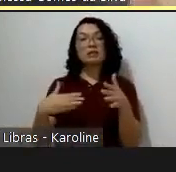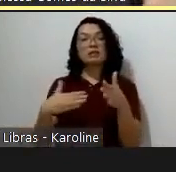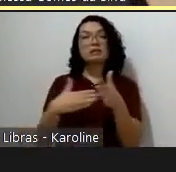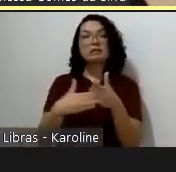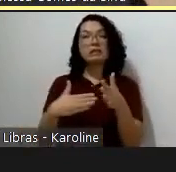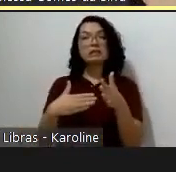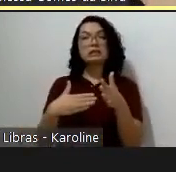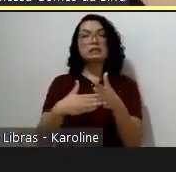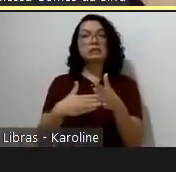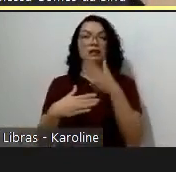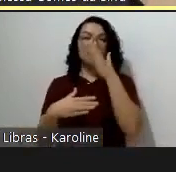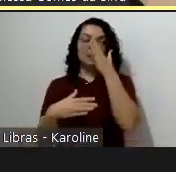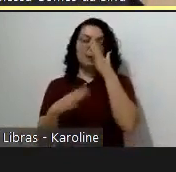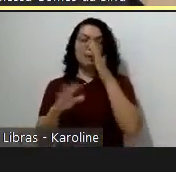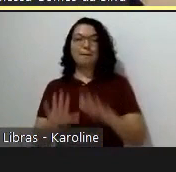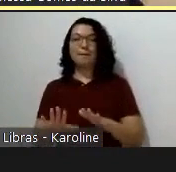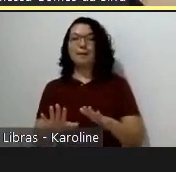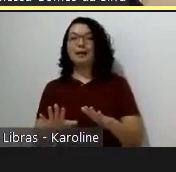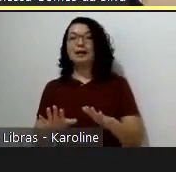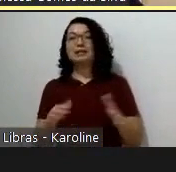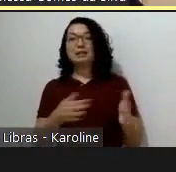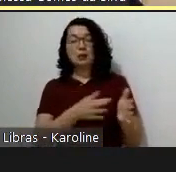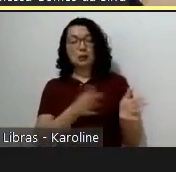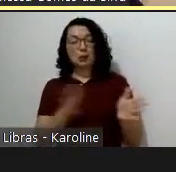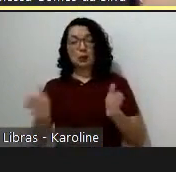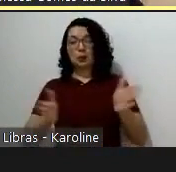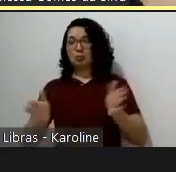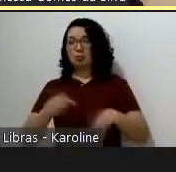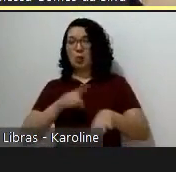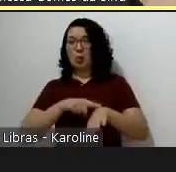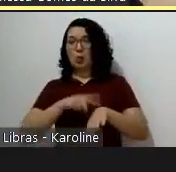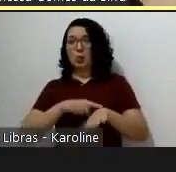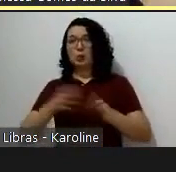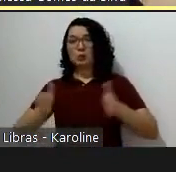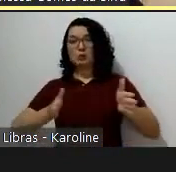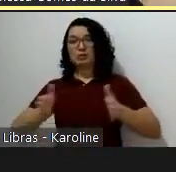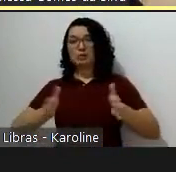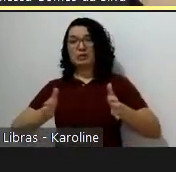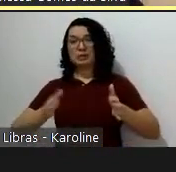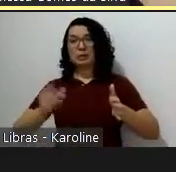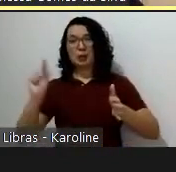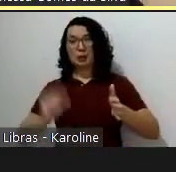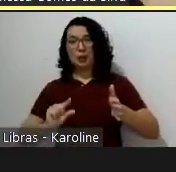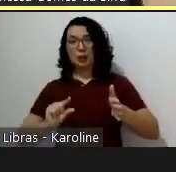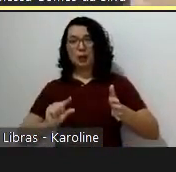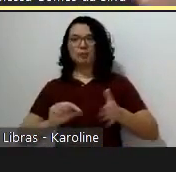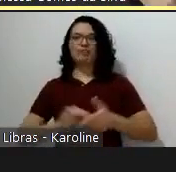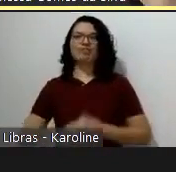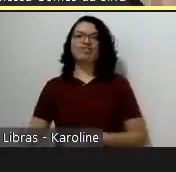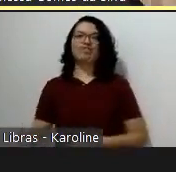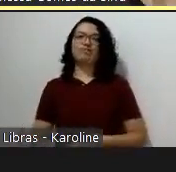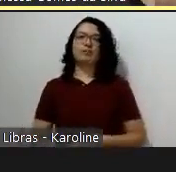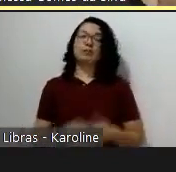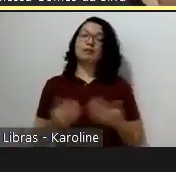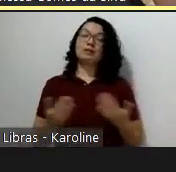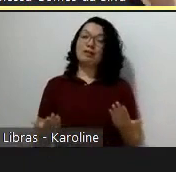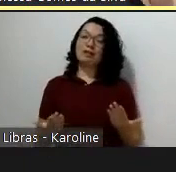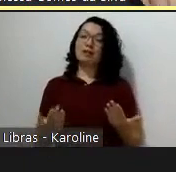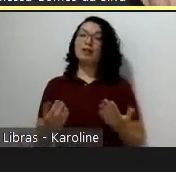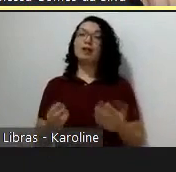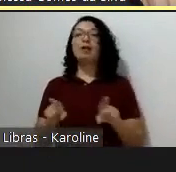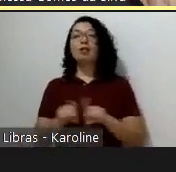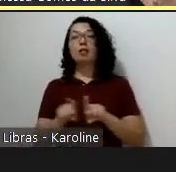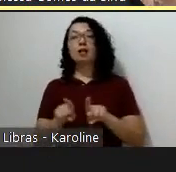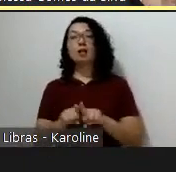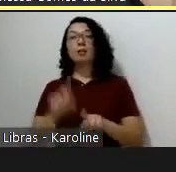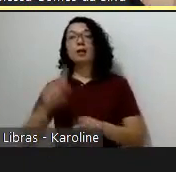permitir exercícios de projeto mais aprofundados, além do que eu já estava fazendo. em paralelo, as Nações